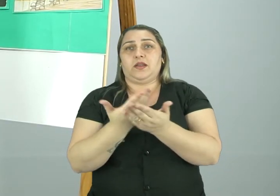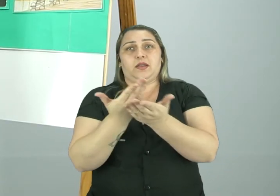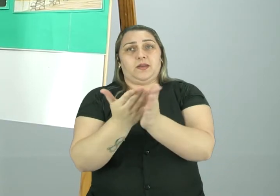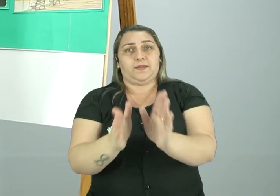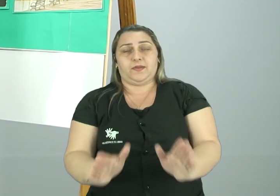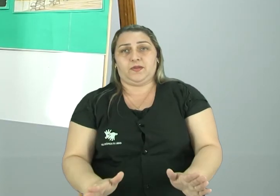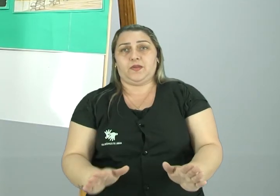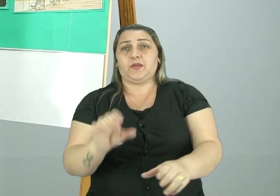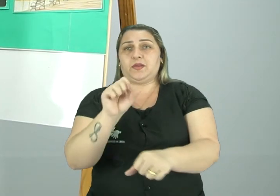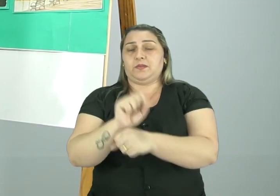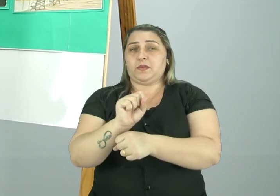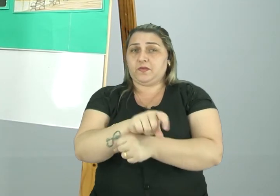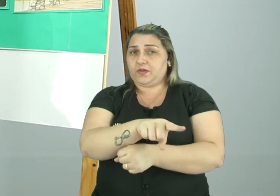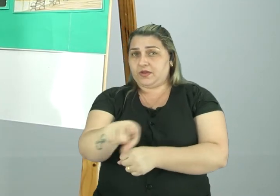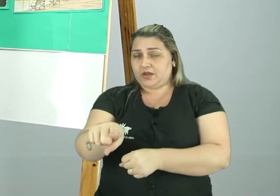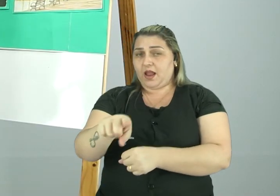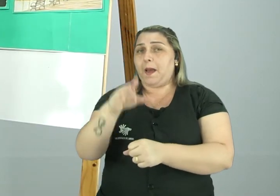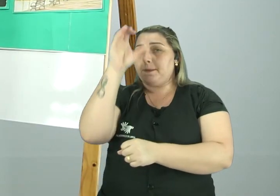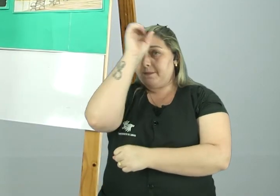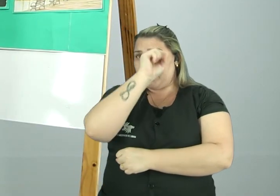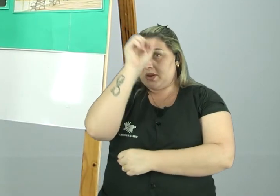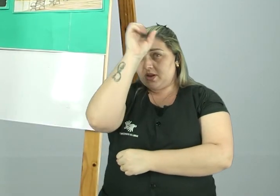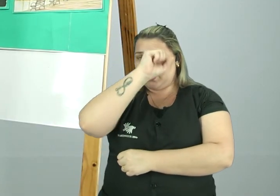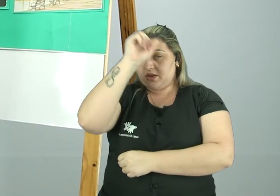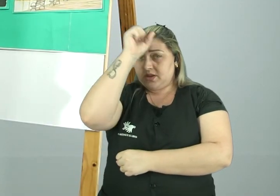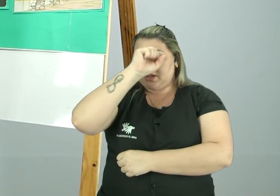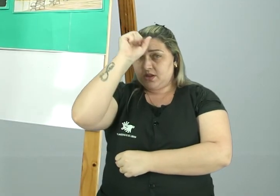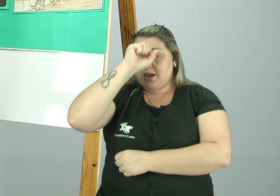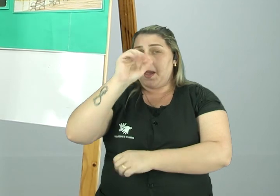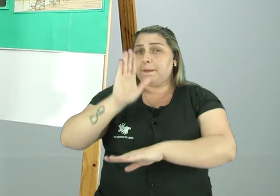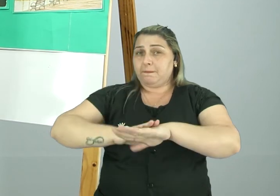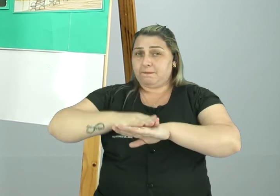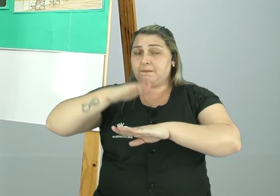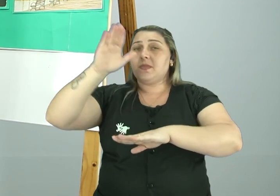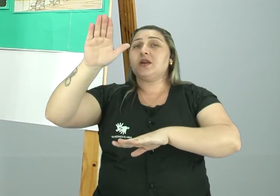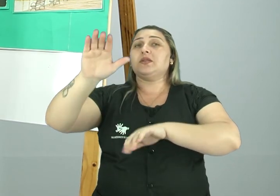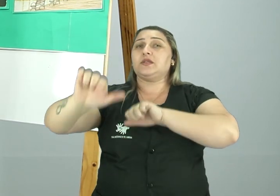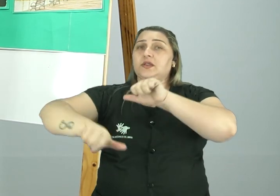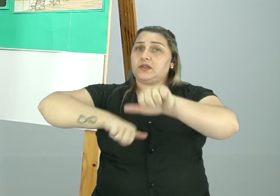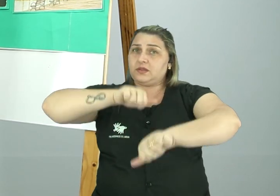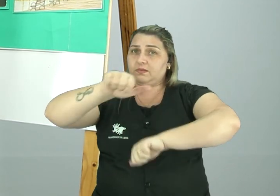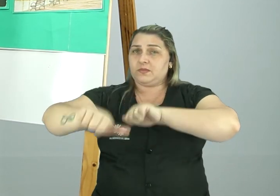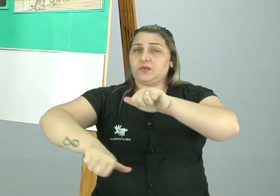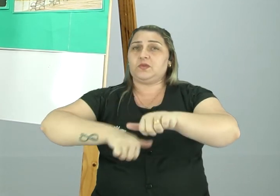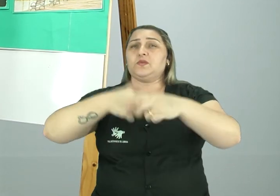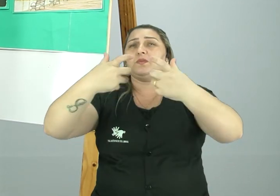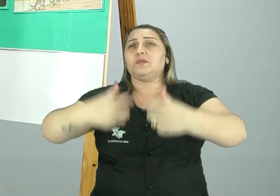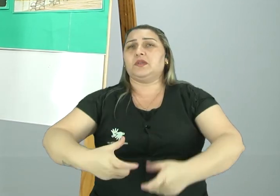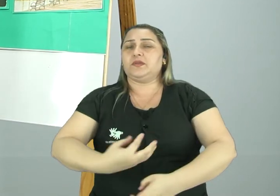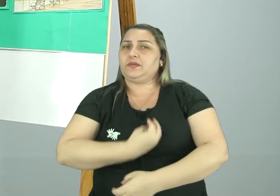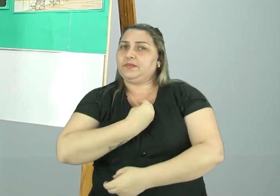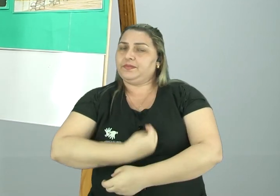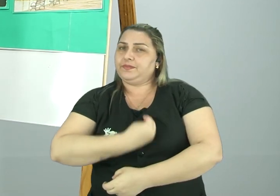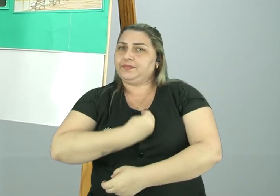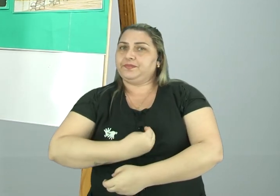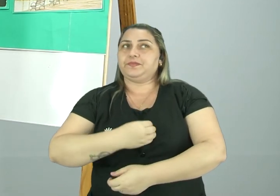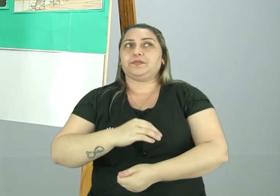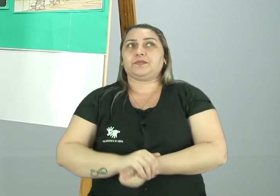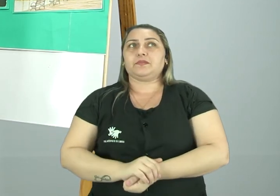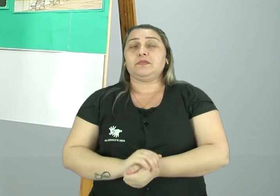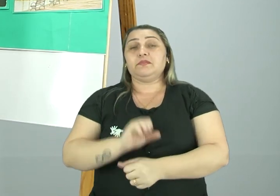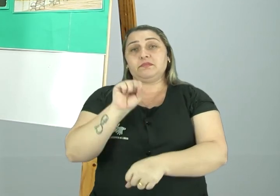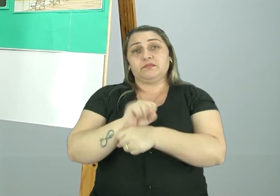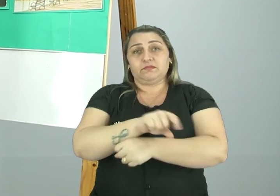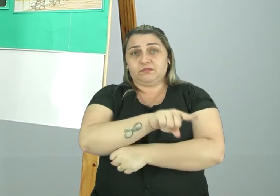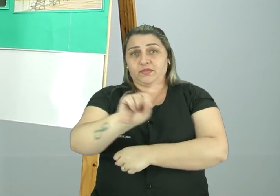aqui. Eu espero que vocês tenham aprendido sobre mais um pouquinho, sobre as transformações do espaço vivido. E